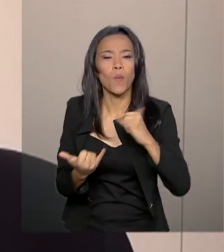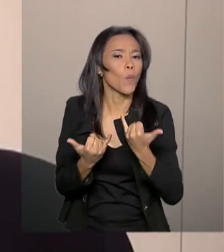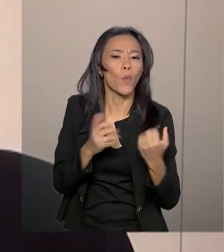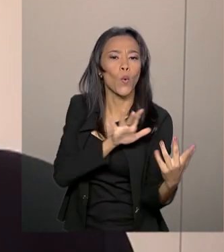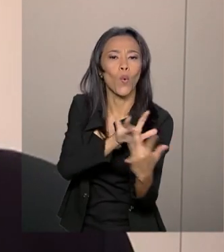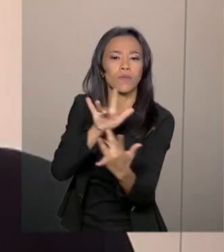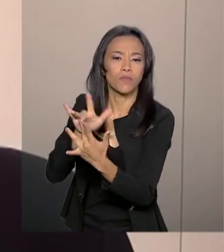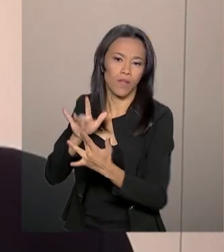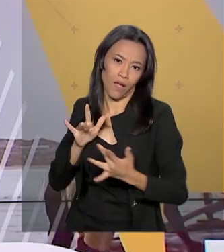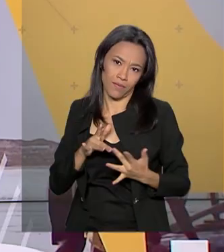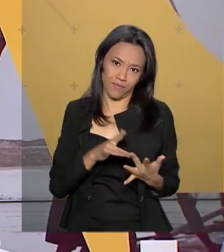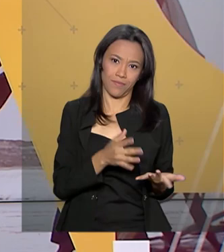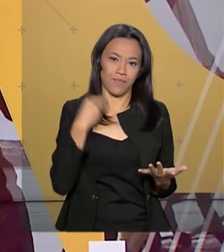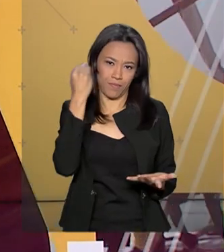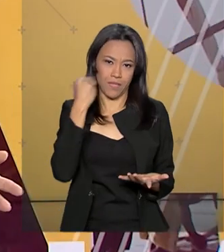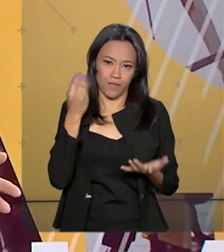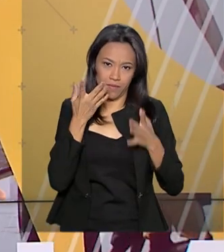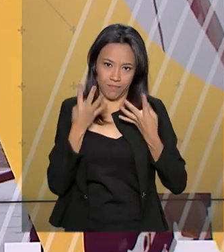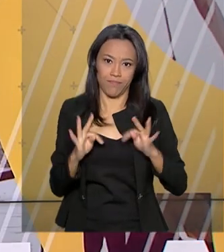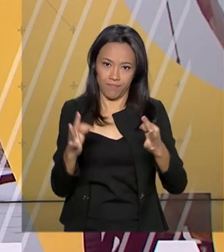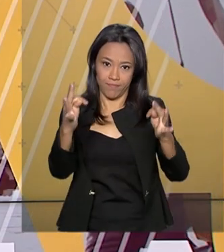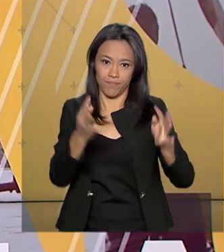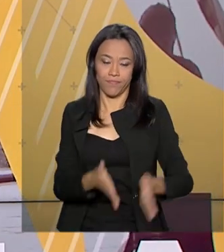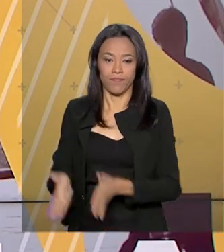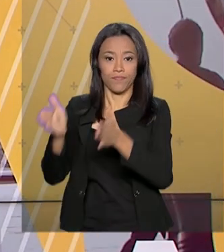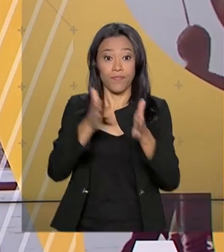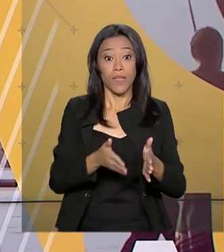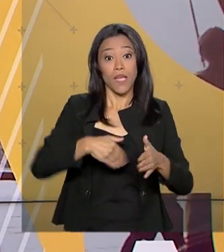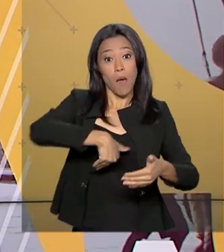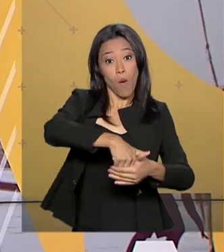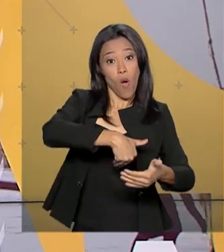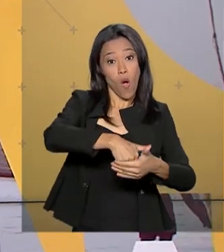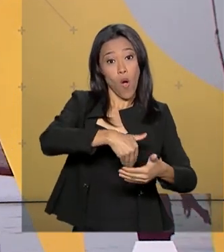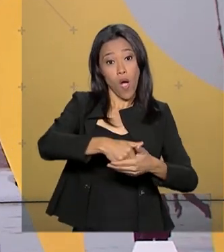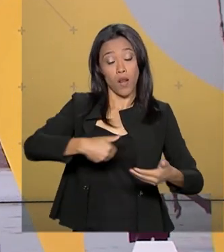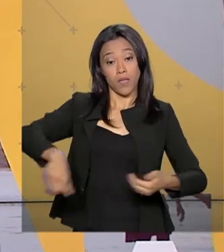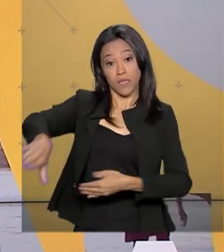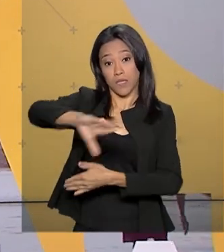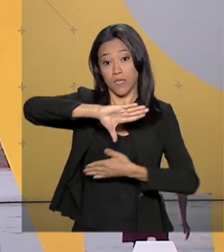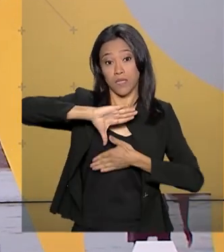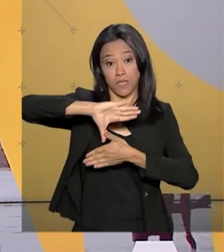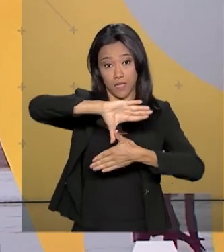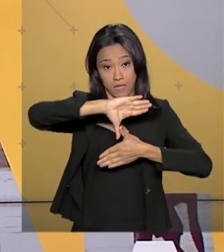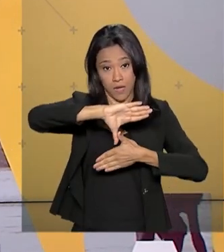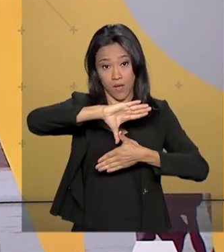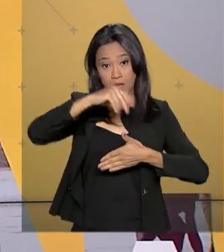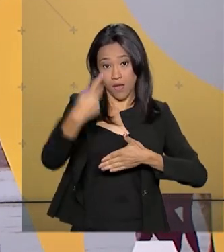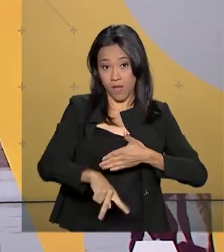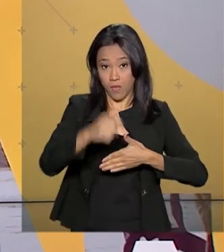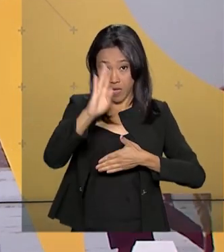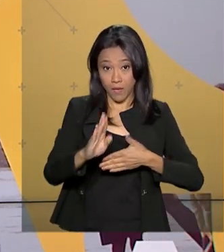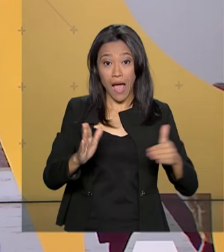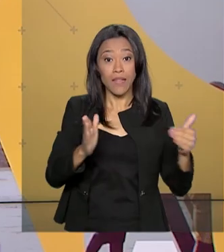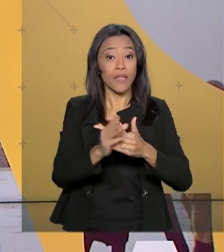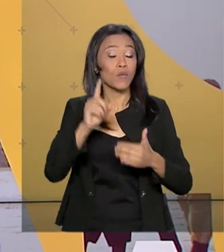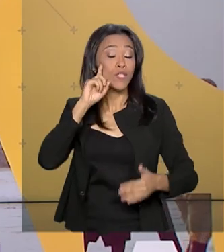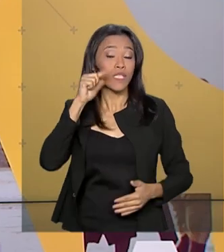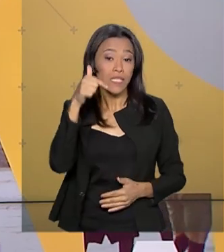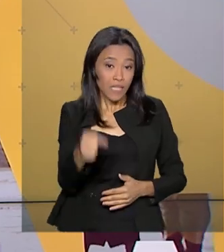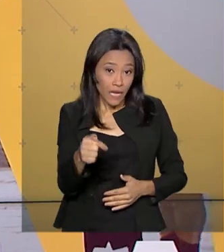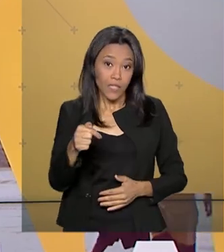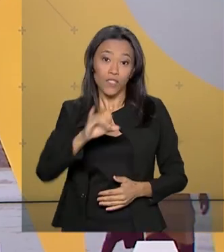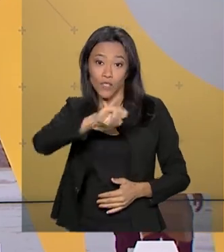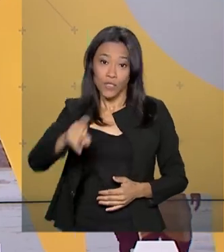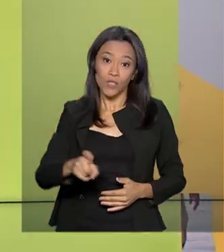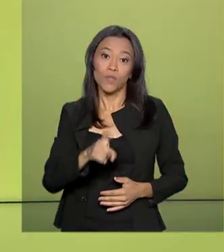alta tecnologia. E a bola na Copa América vai rolar até o dia 7 de julho aqui no Brasil. Uma operação coordenada